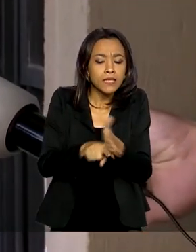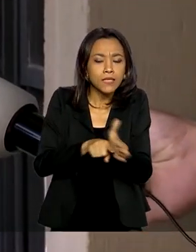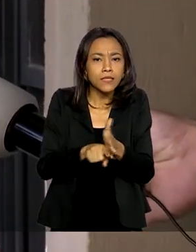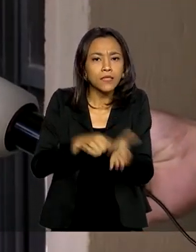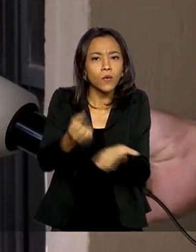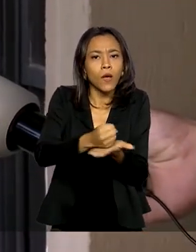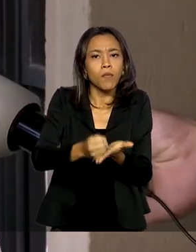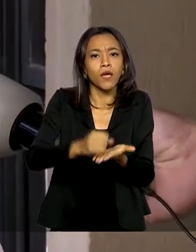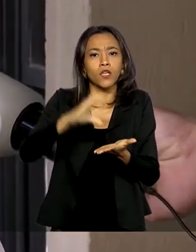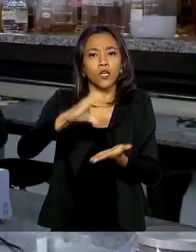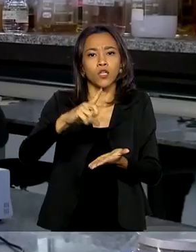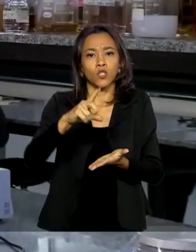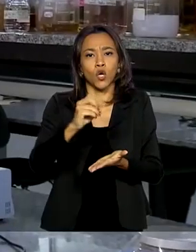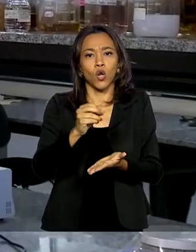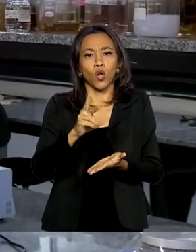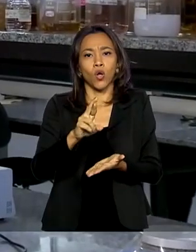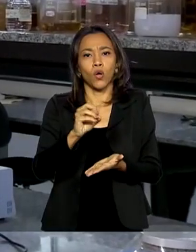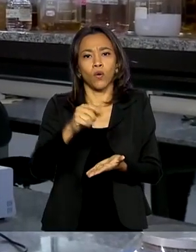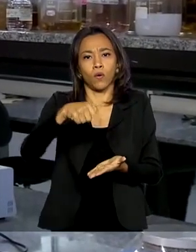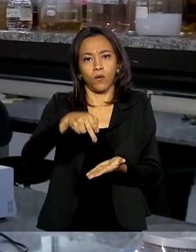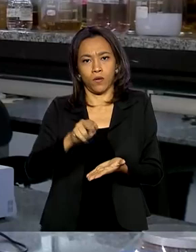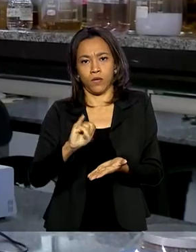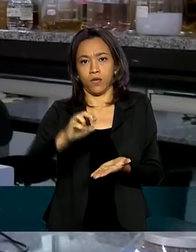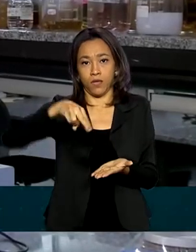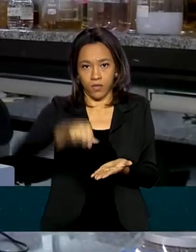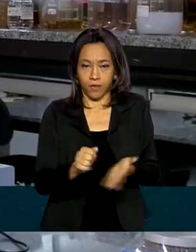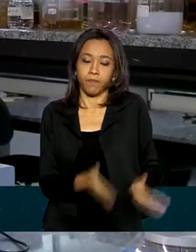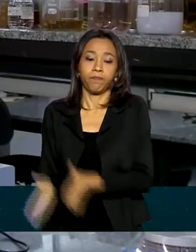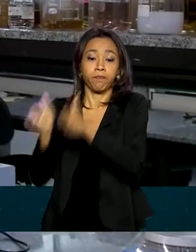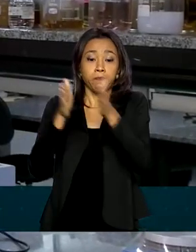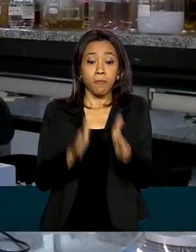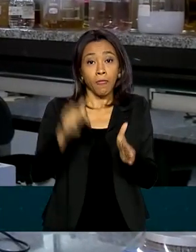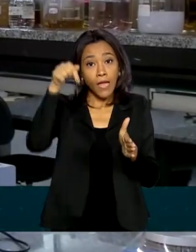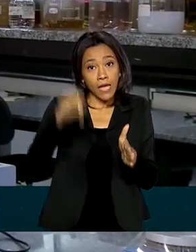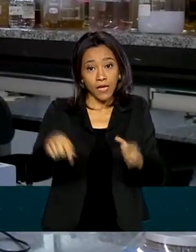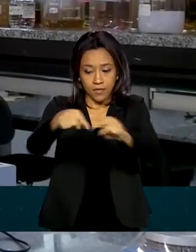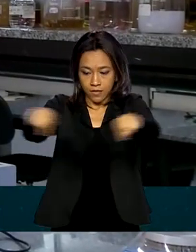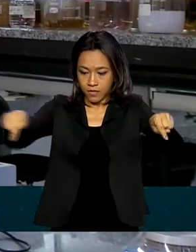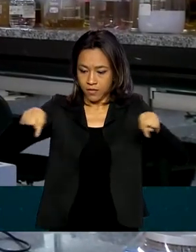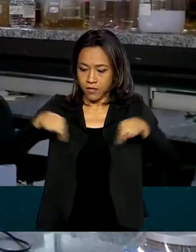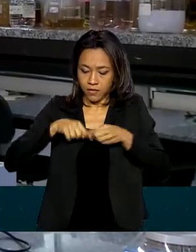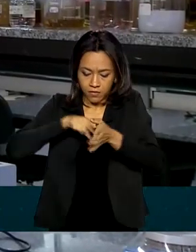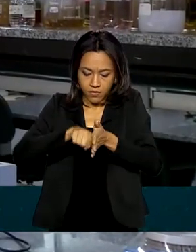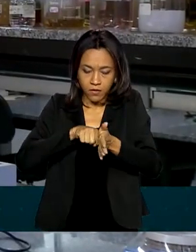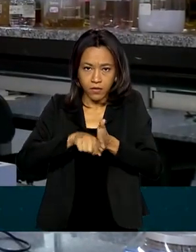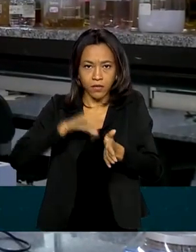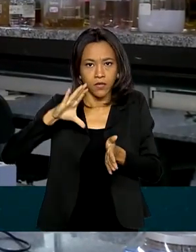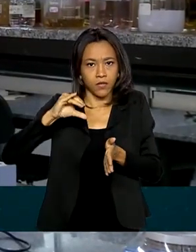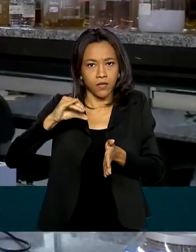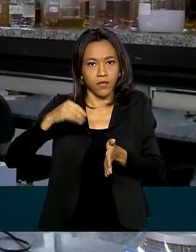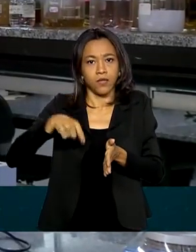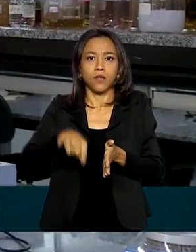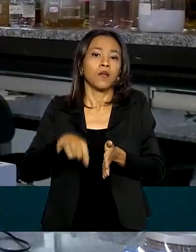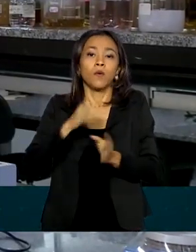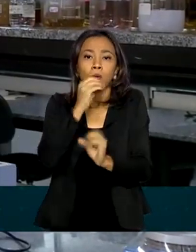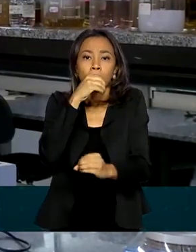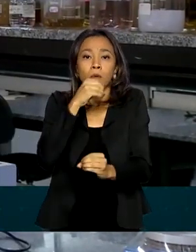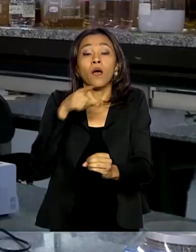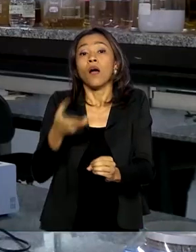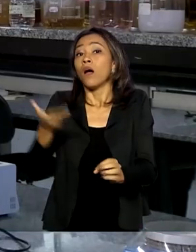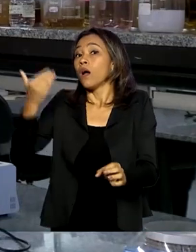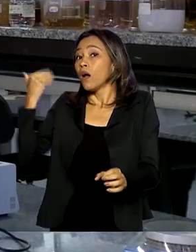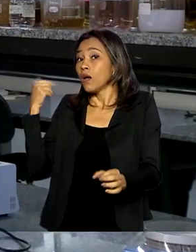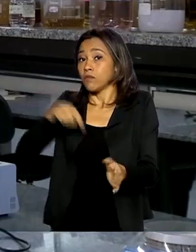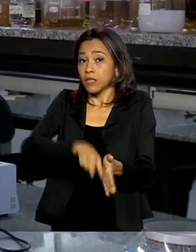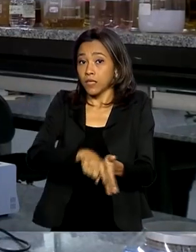vários outros medicamentos. Nesse laboratório de ciências da Universidade Federal de Minas Gerais, normalmente se pesquisava o mosquito da